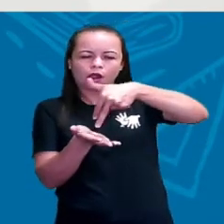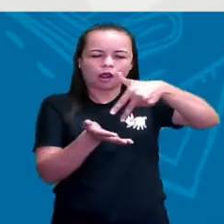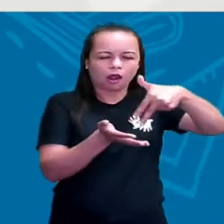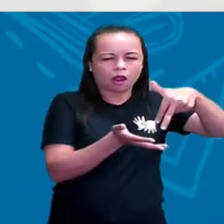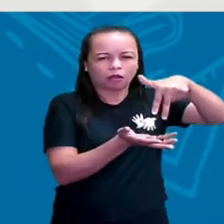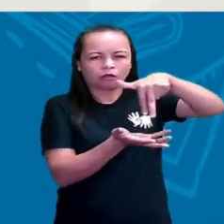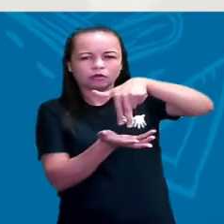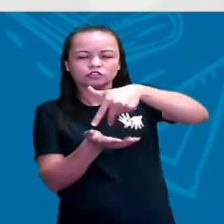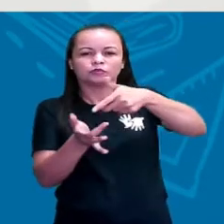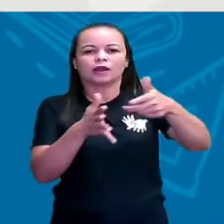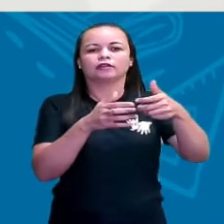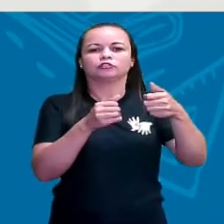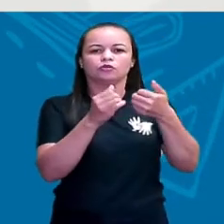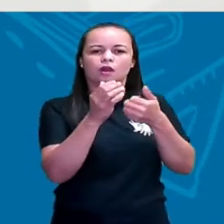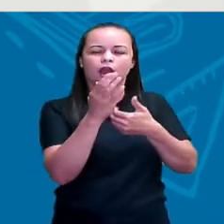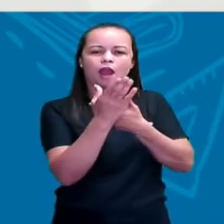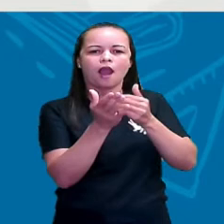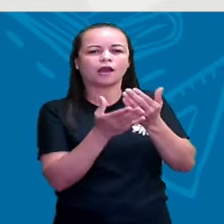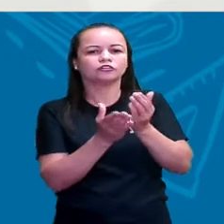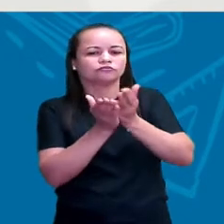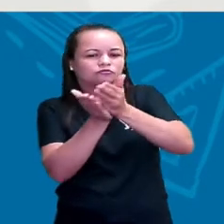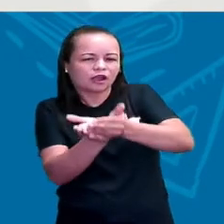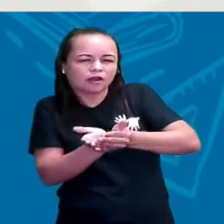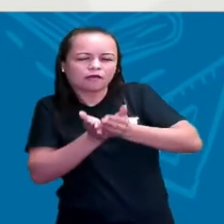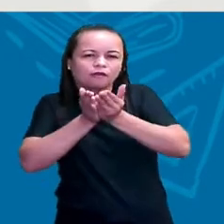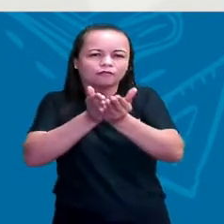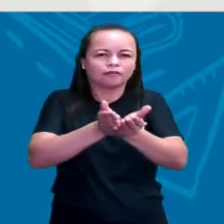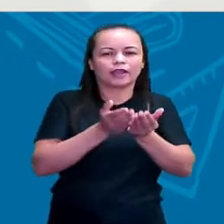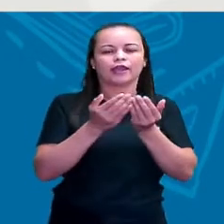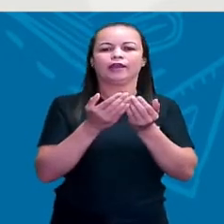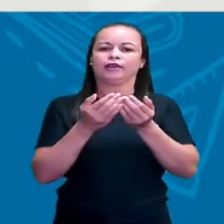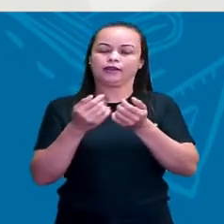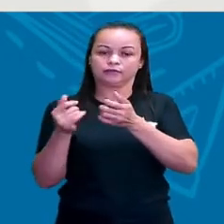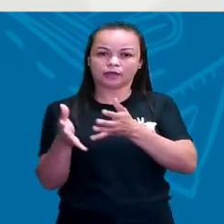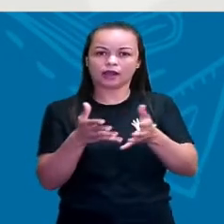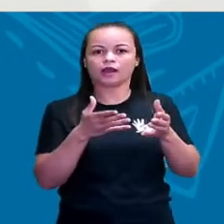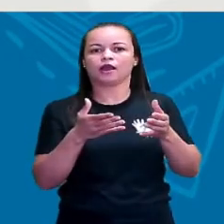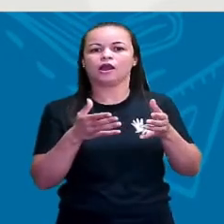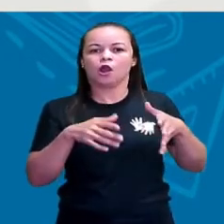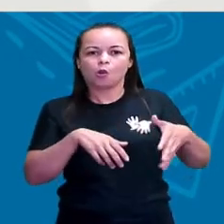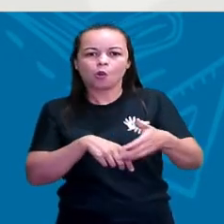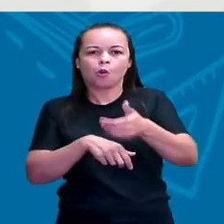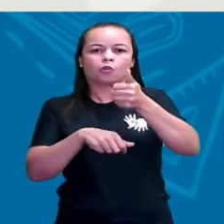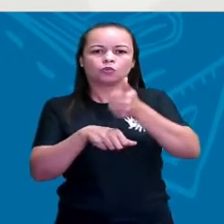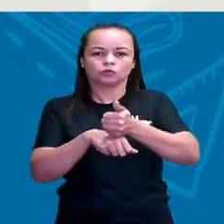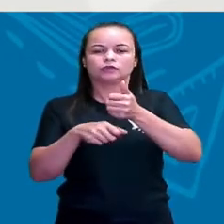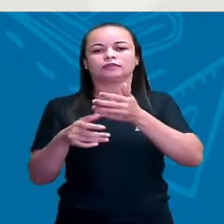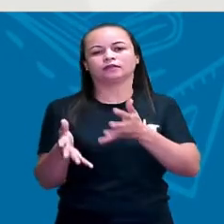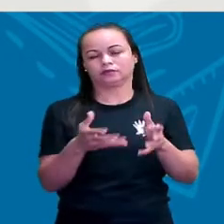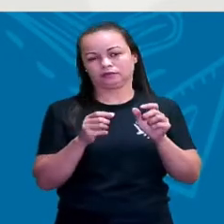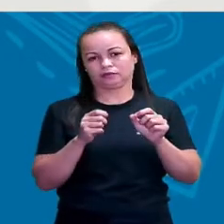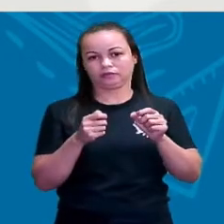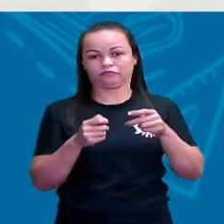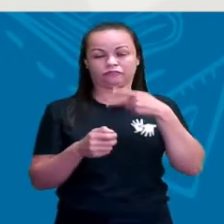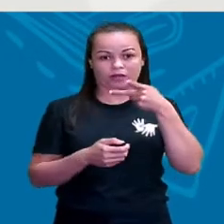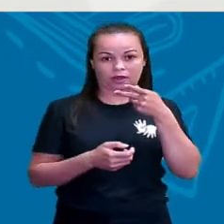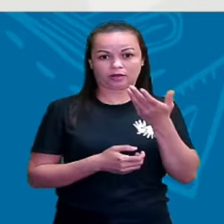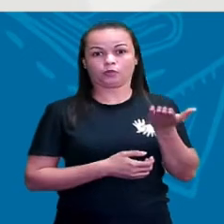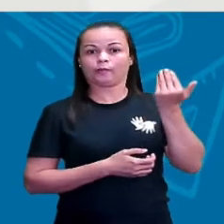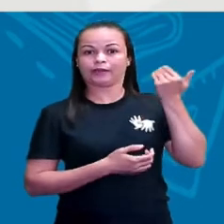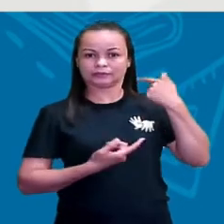nosso processo de colonização, exatamente pra gente poder entender que a história não só tá falando do passado, ele fala também do nosso